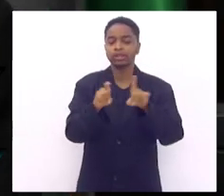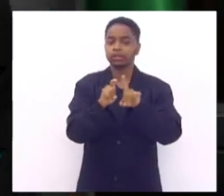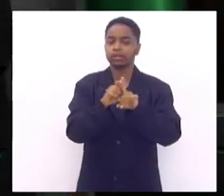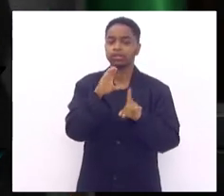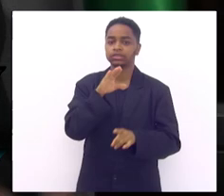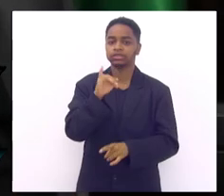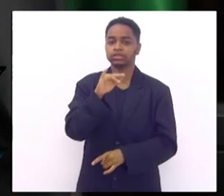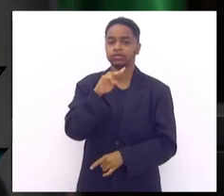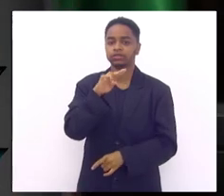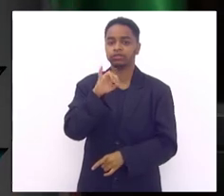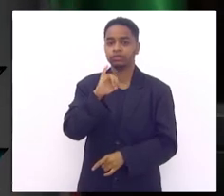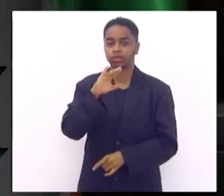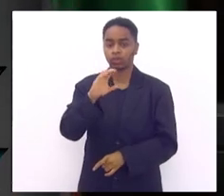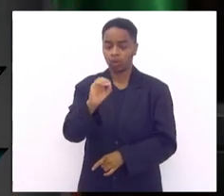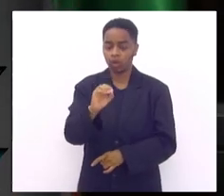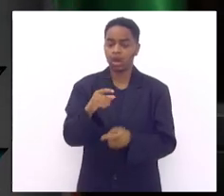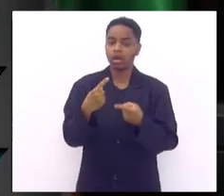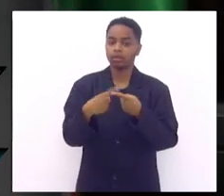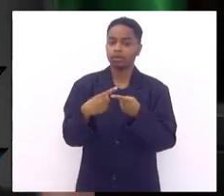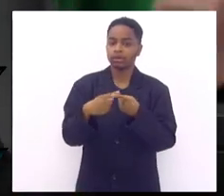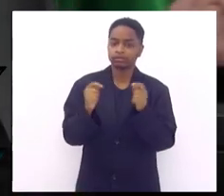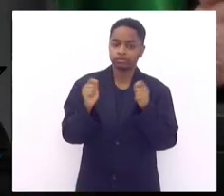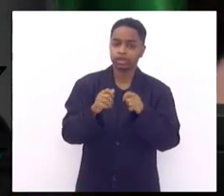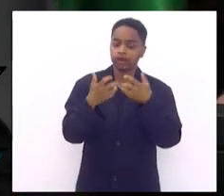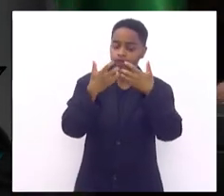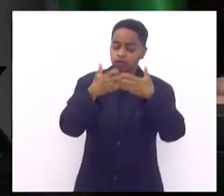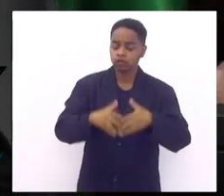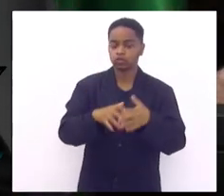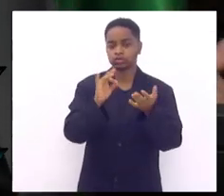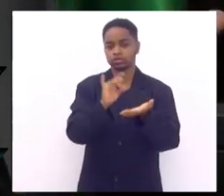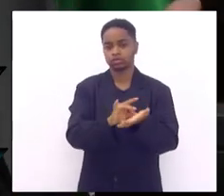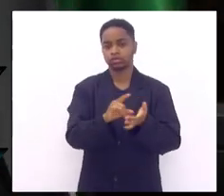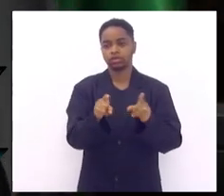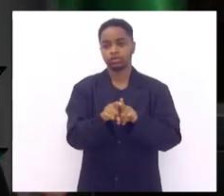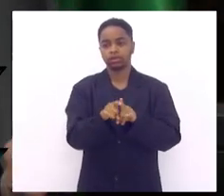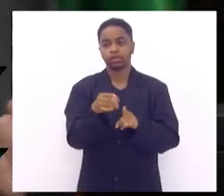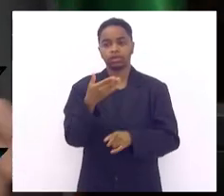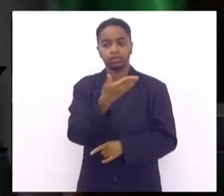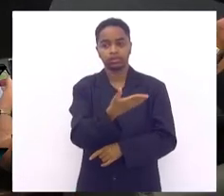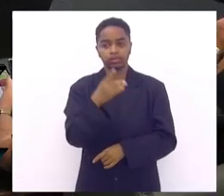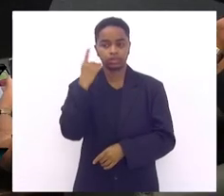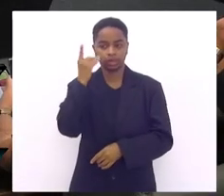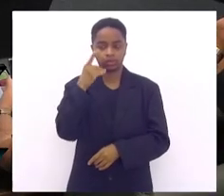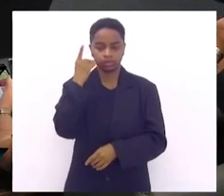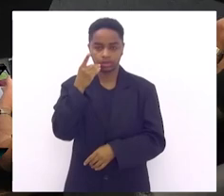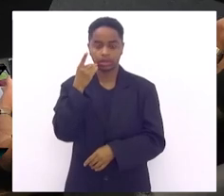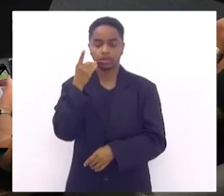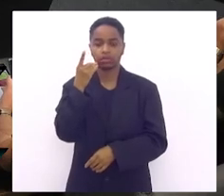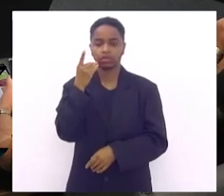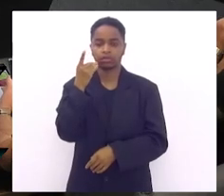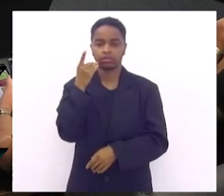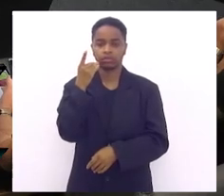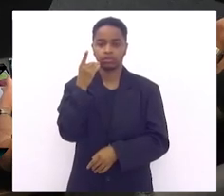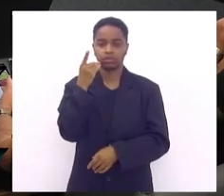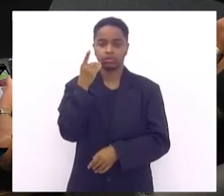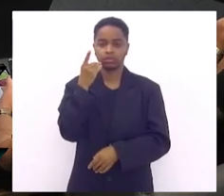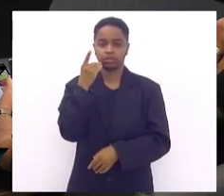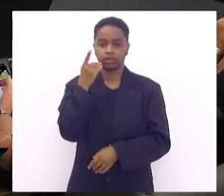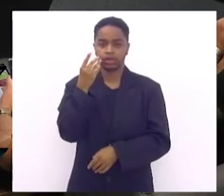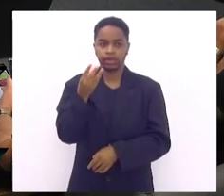até para que essas coisas possam funcionar e o deputado Tiago Galhaço vai ser o nosso nosso